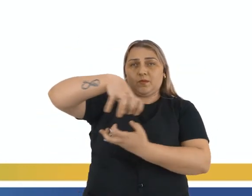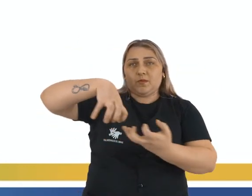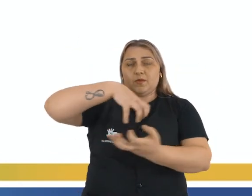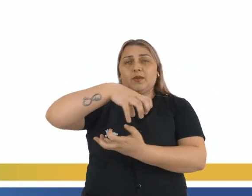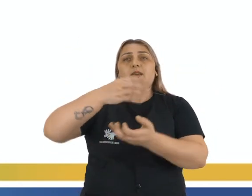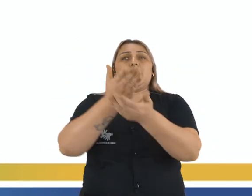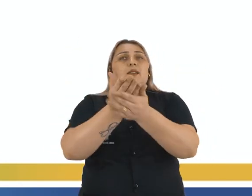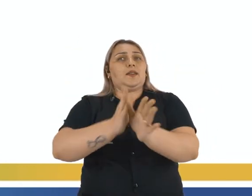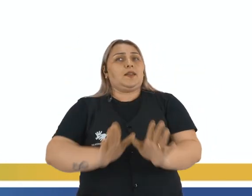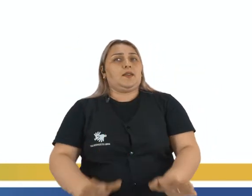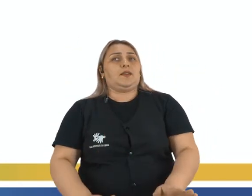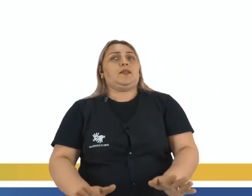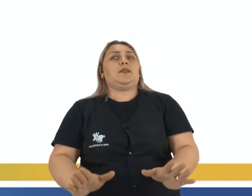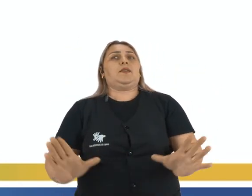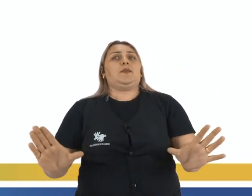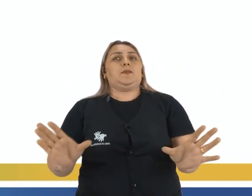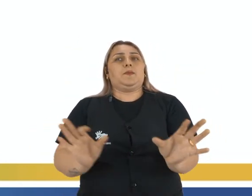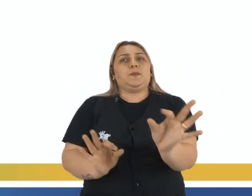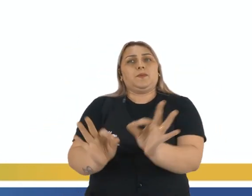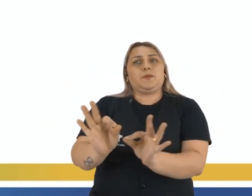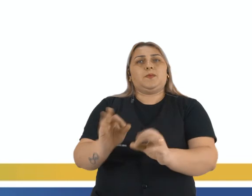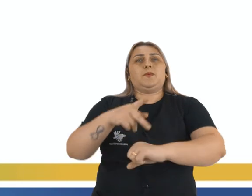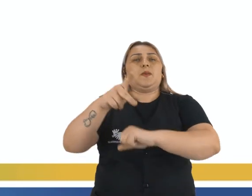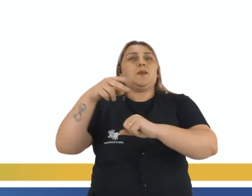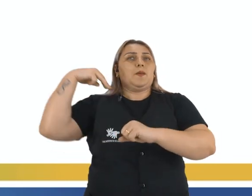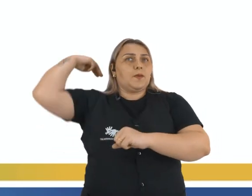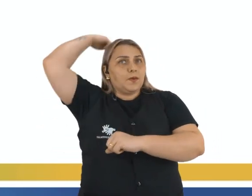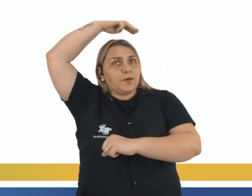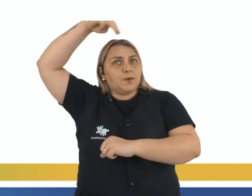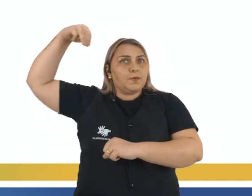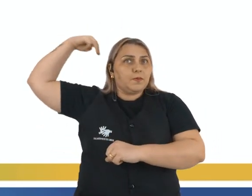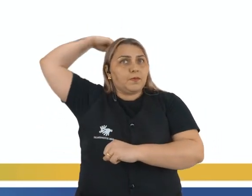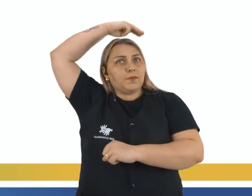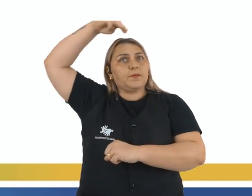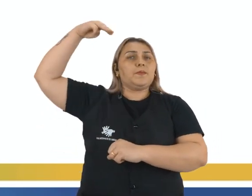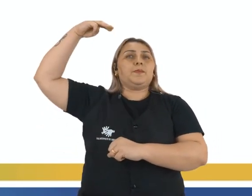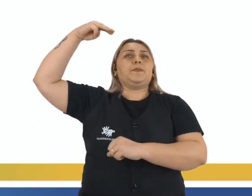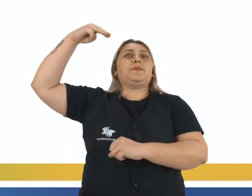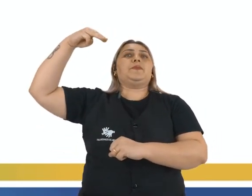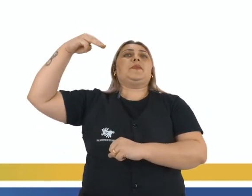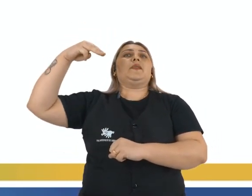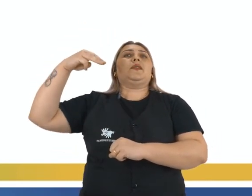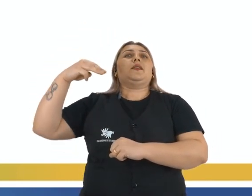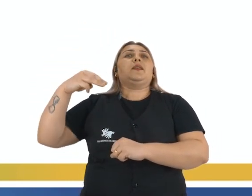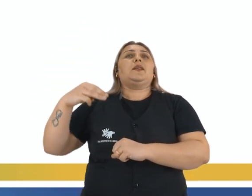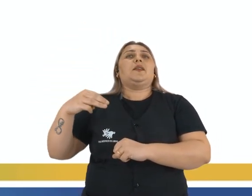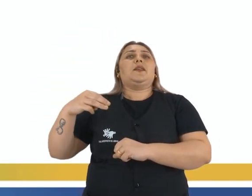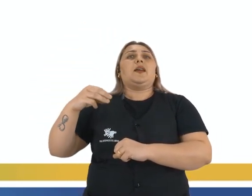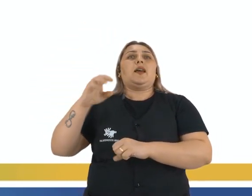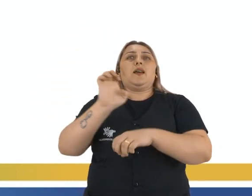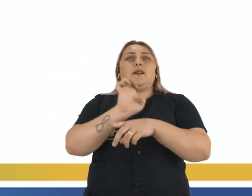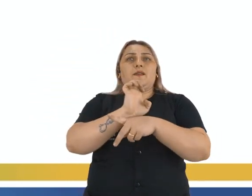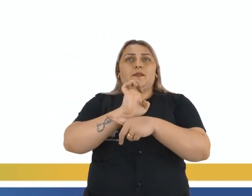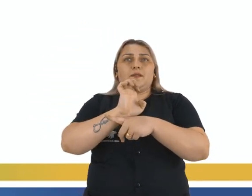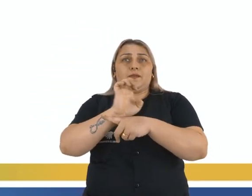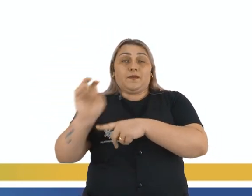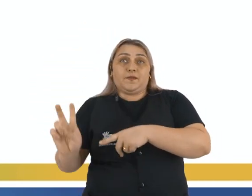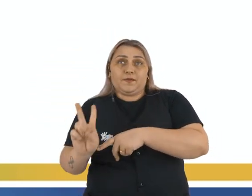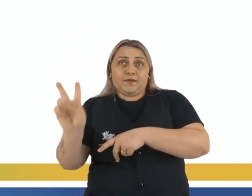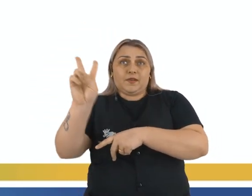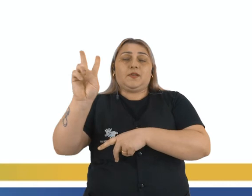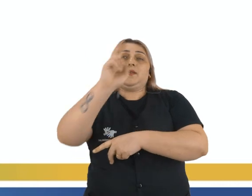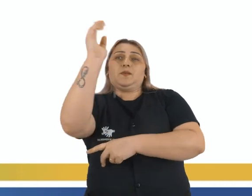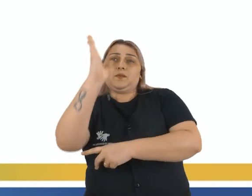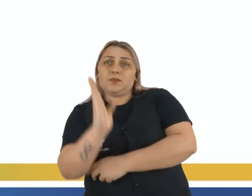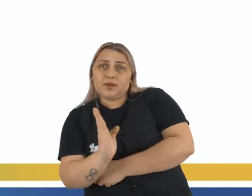acaba levando a formação desses países, como o México, a República Dominicana, a Venezuela, o